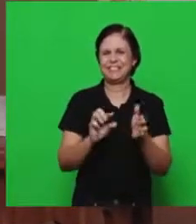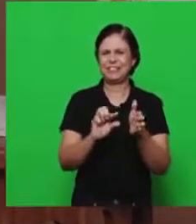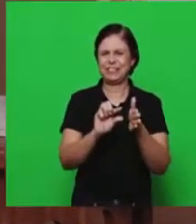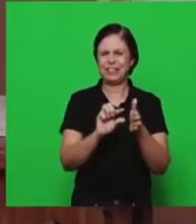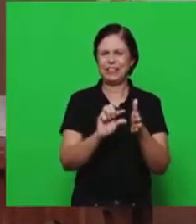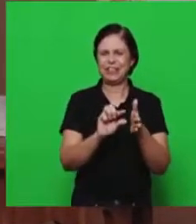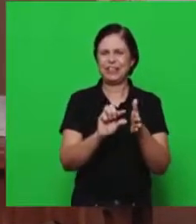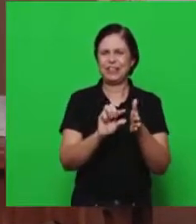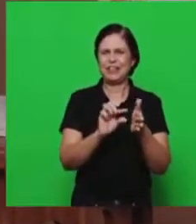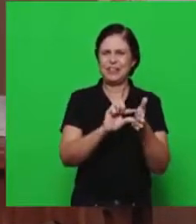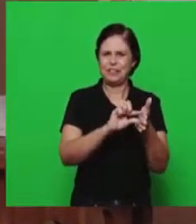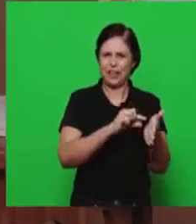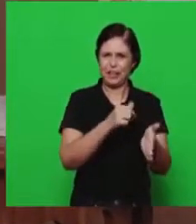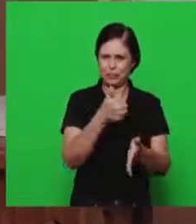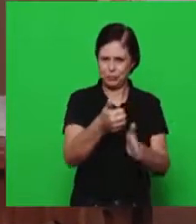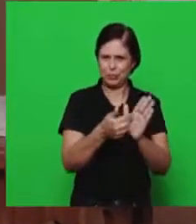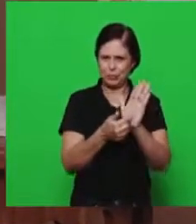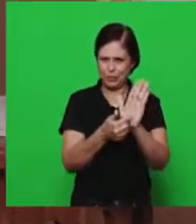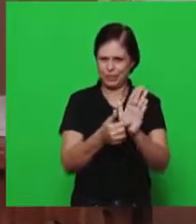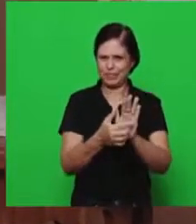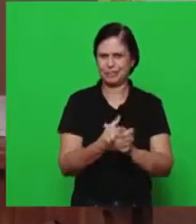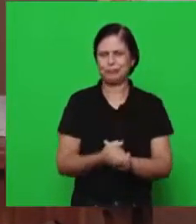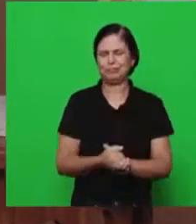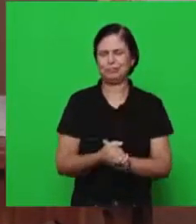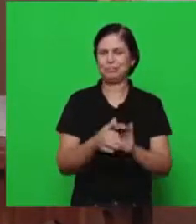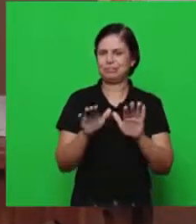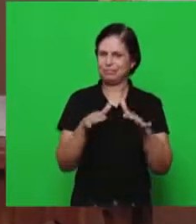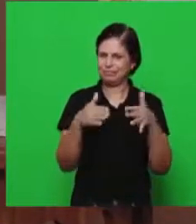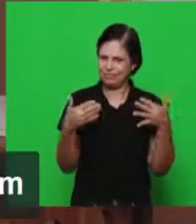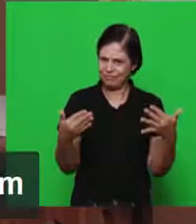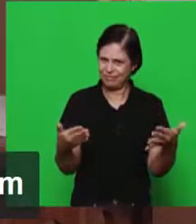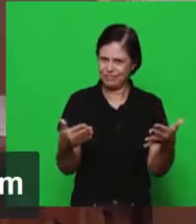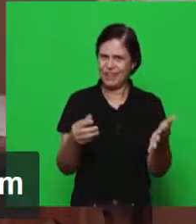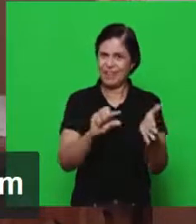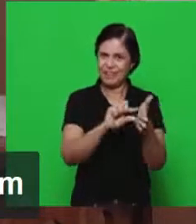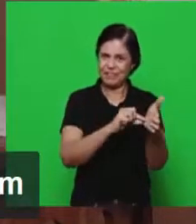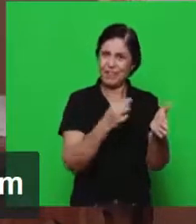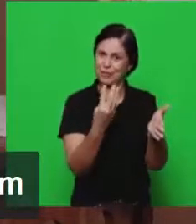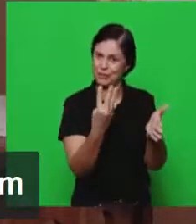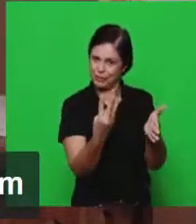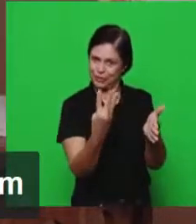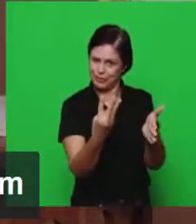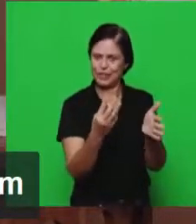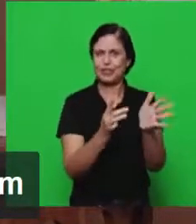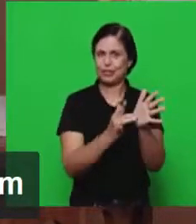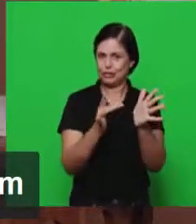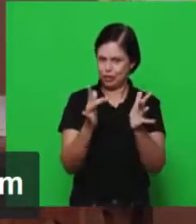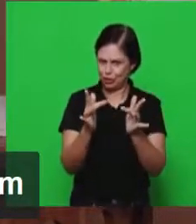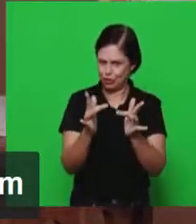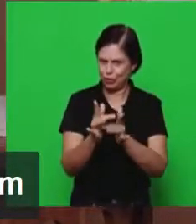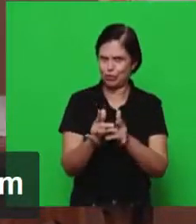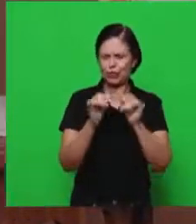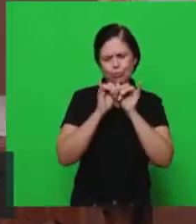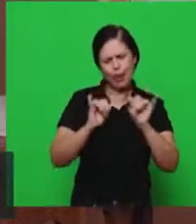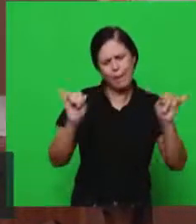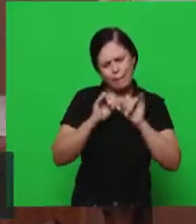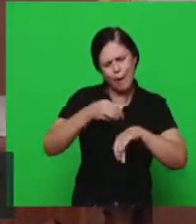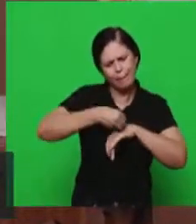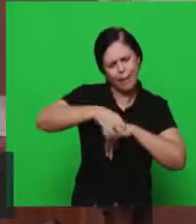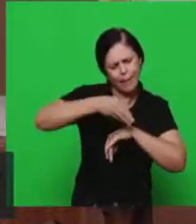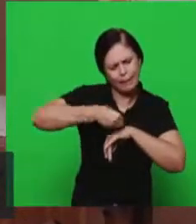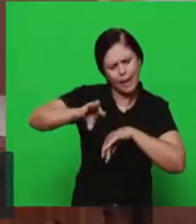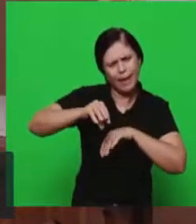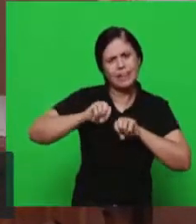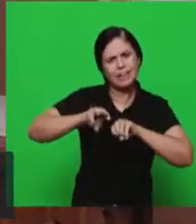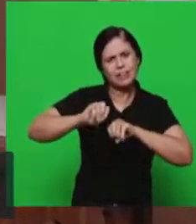verso 1, tendo Jesus saído, né? Então, o verso 3, assim, falou-lhes de muitas coisas por